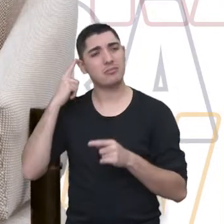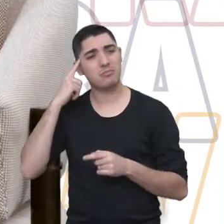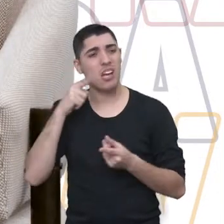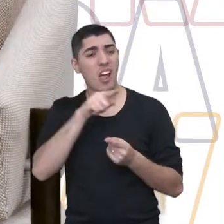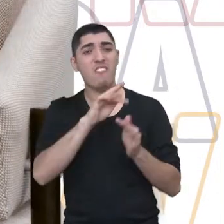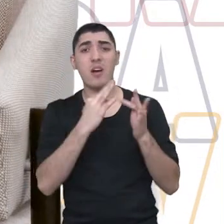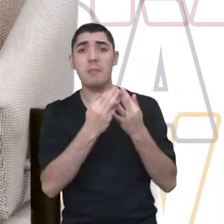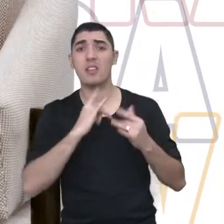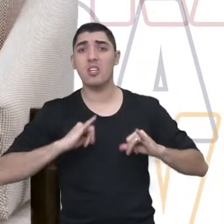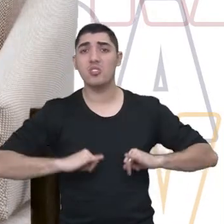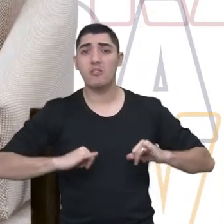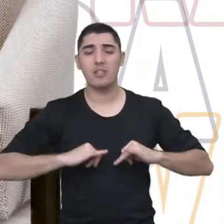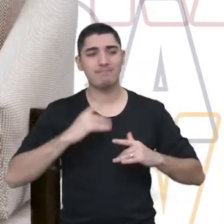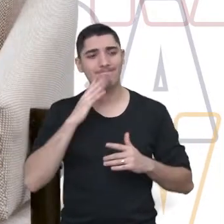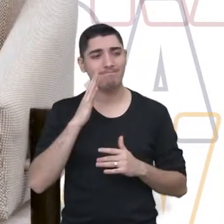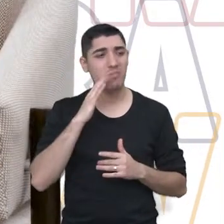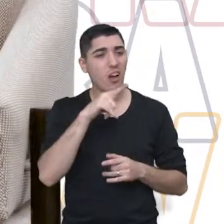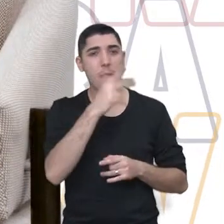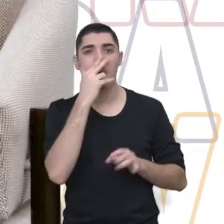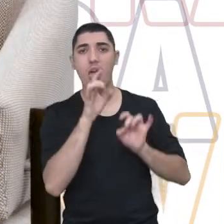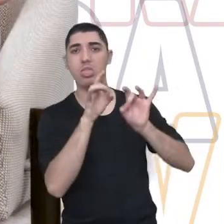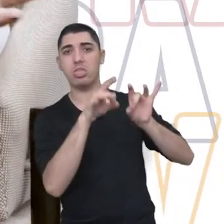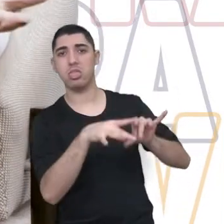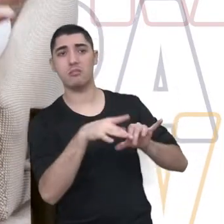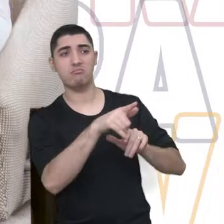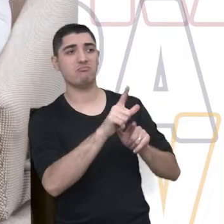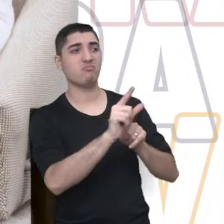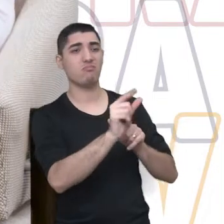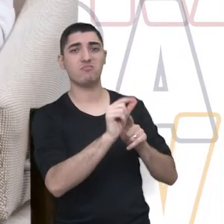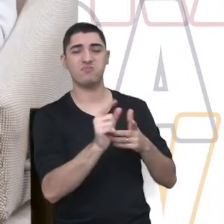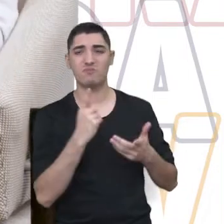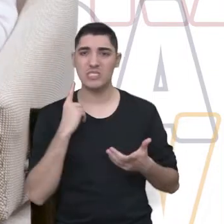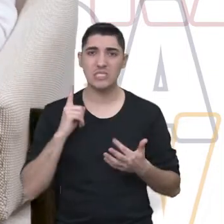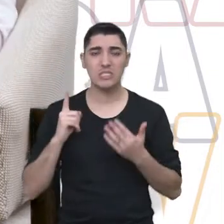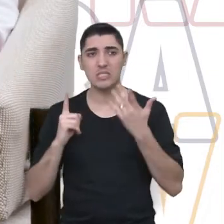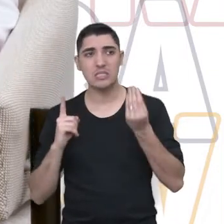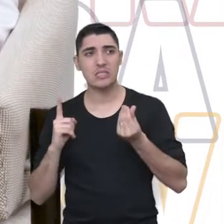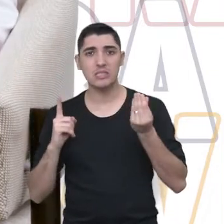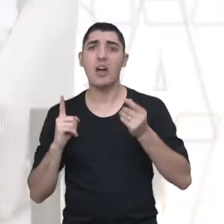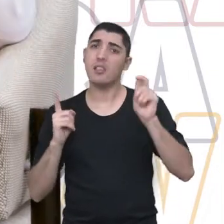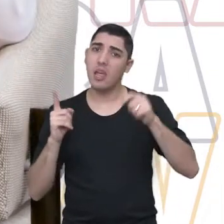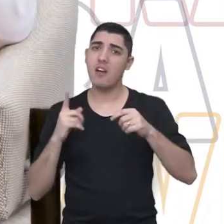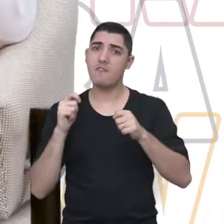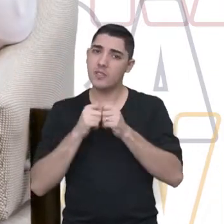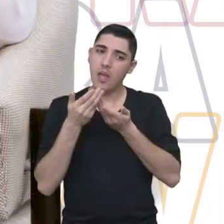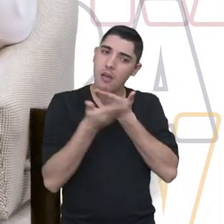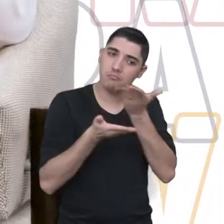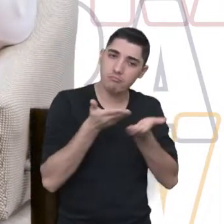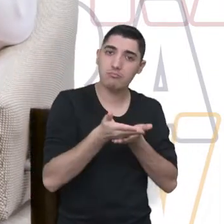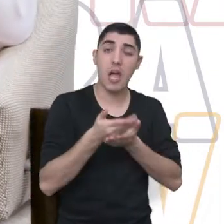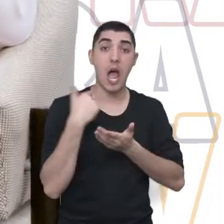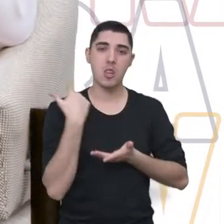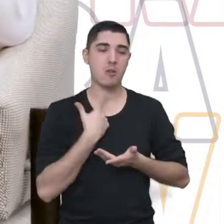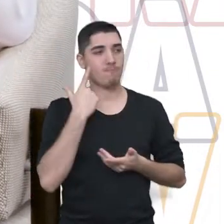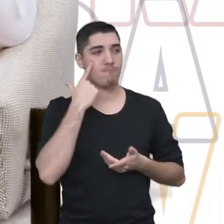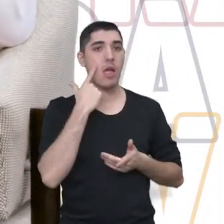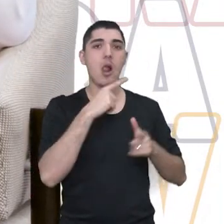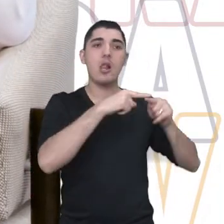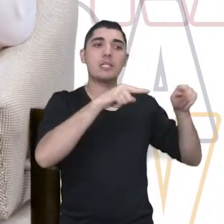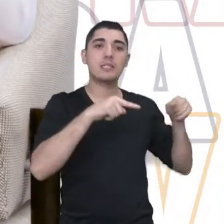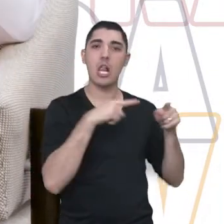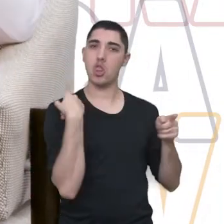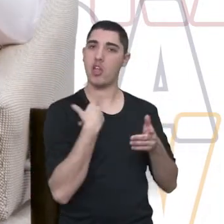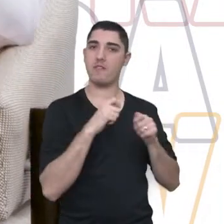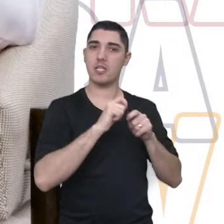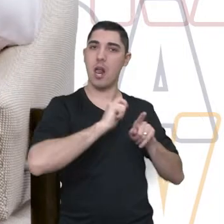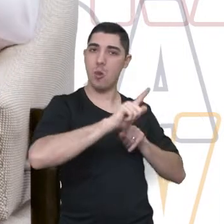acolhidas, para falar da sua dor. Mas a gente não tinha tempo dentro do nosso trabalho. Nós alugamos uma sala, né? E